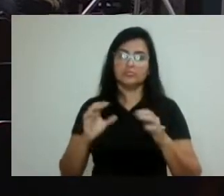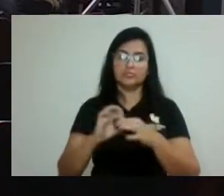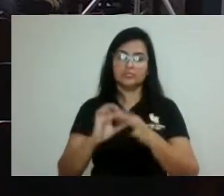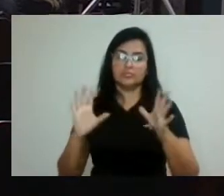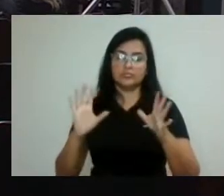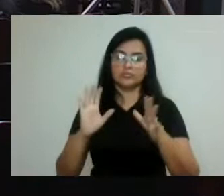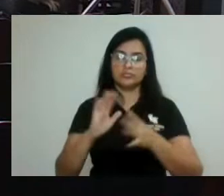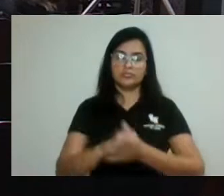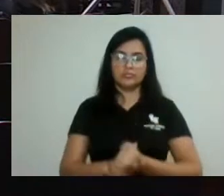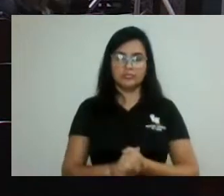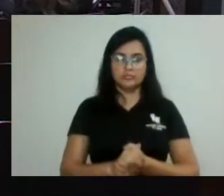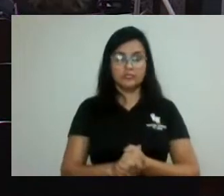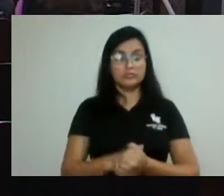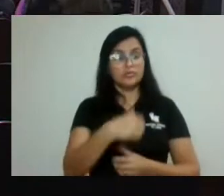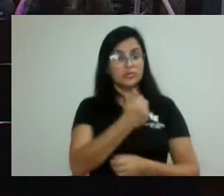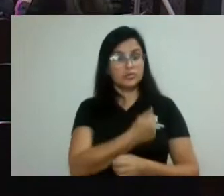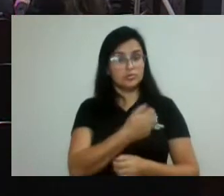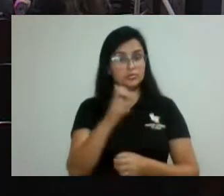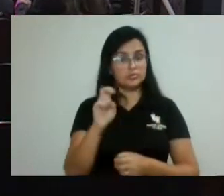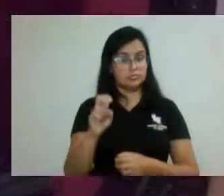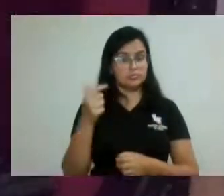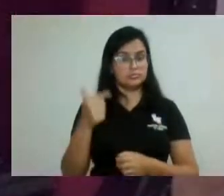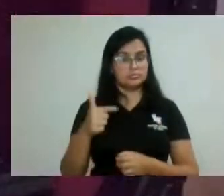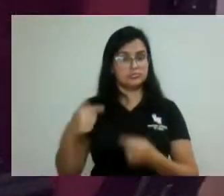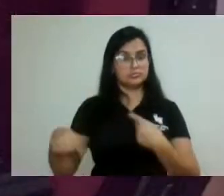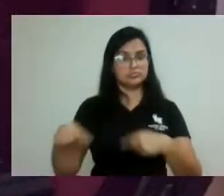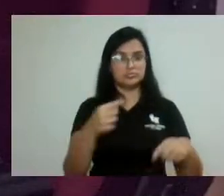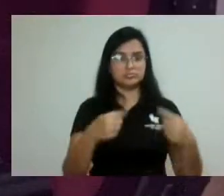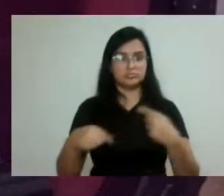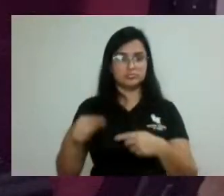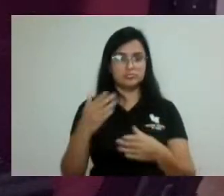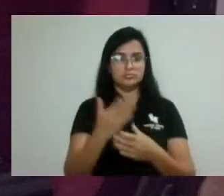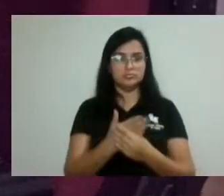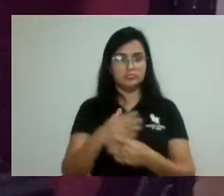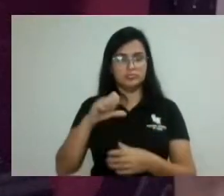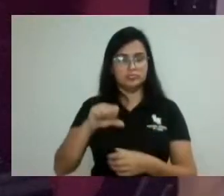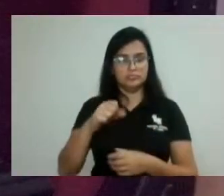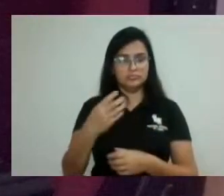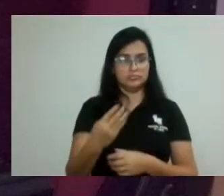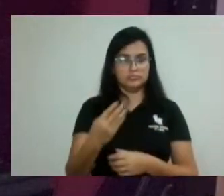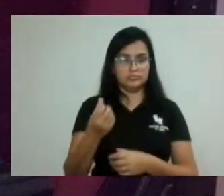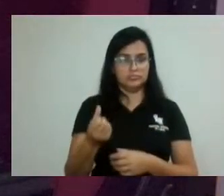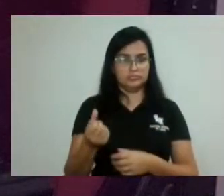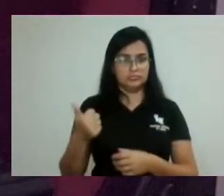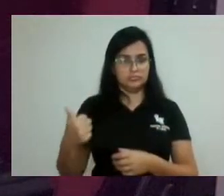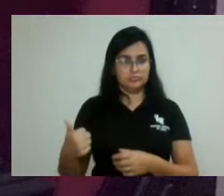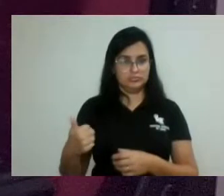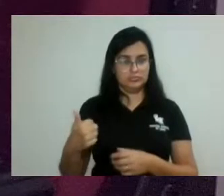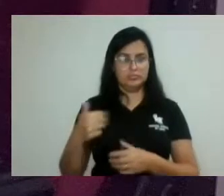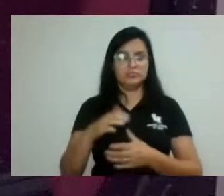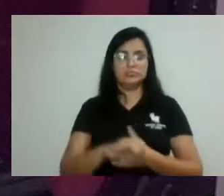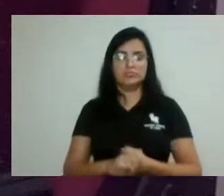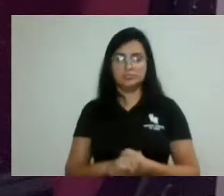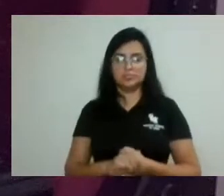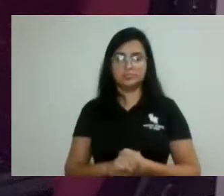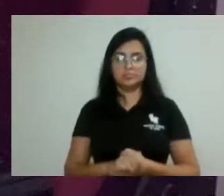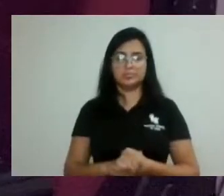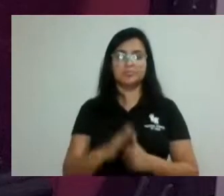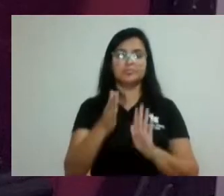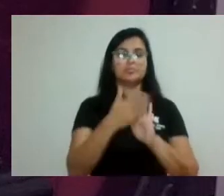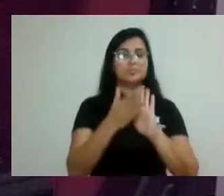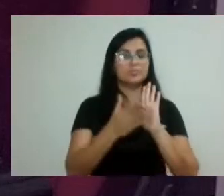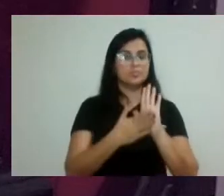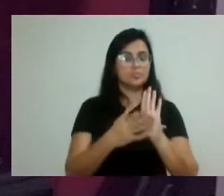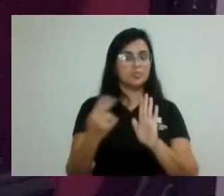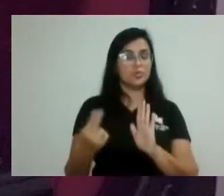Número 5, segunda discussão, processo 9461-2022, que dispõe subuso facultativo de